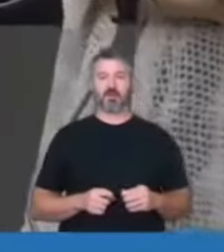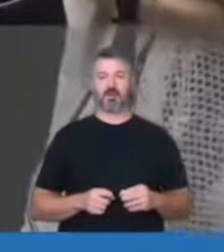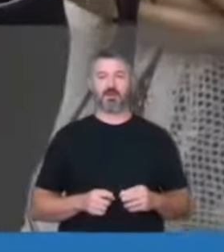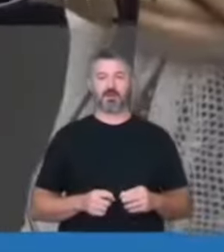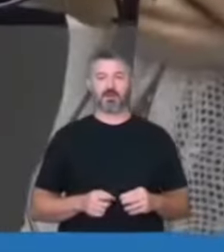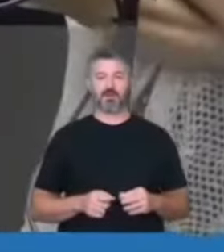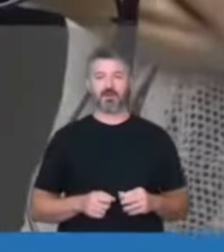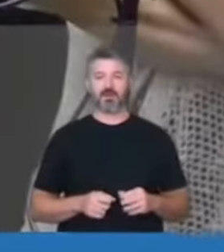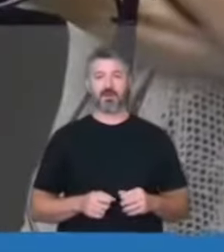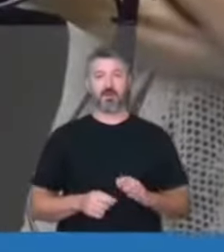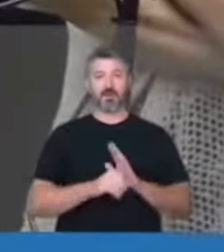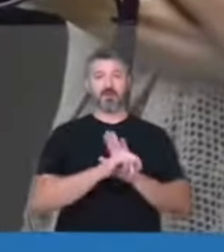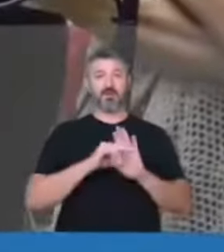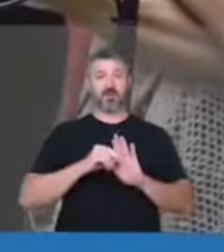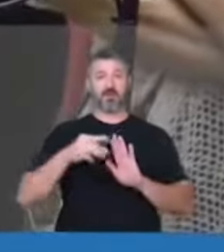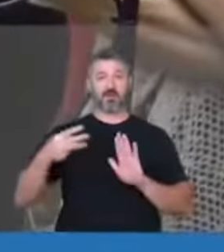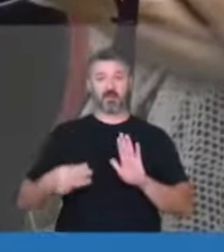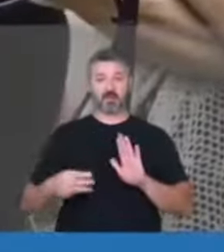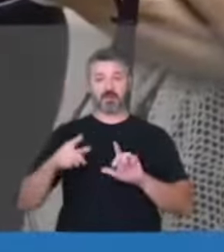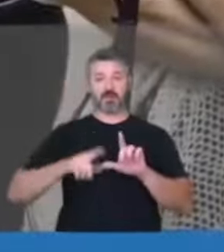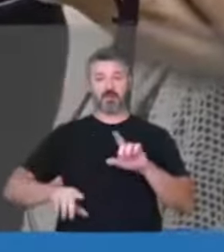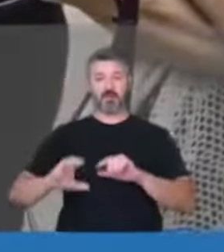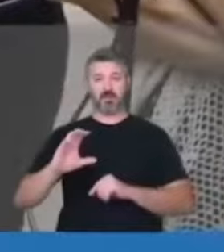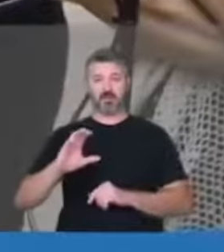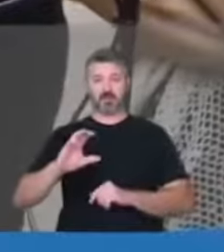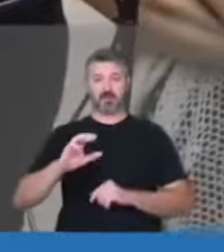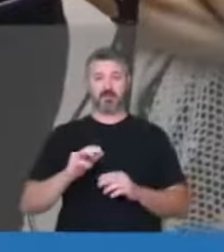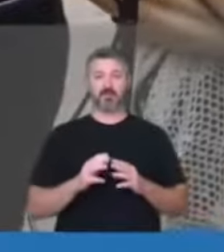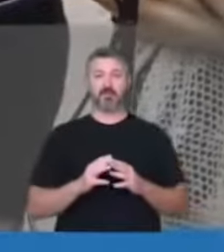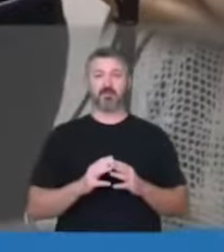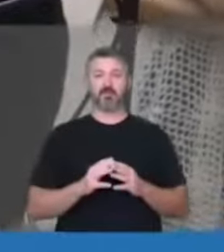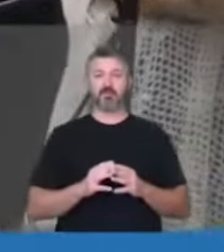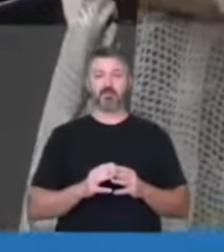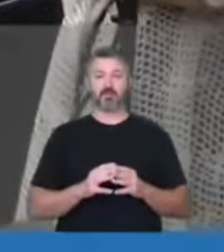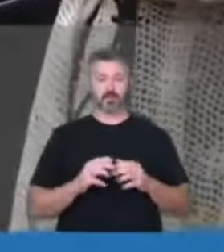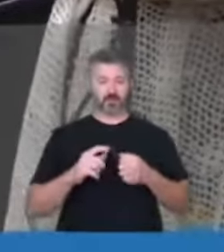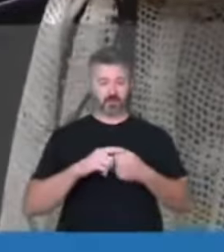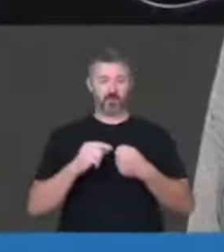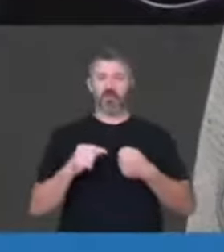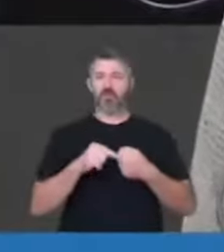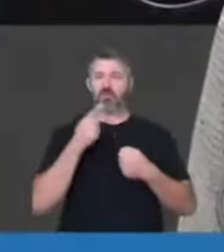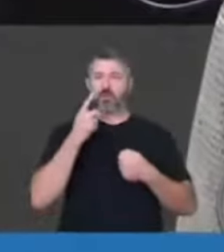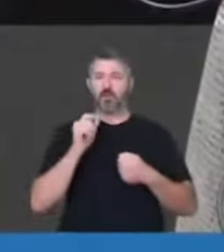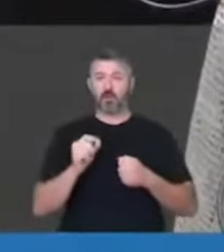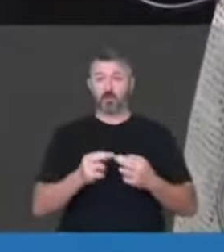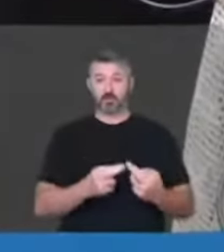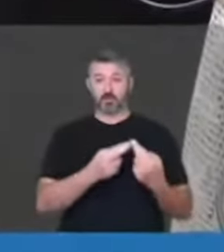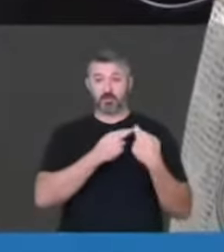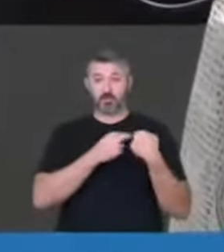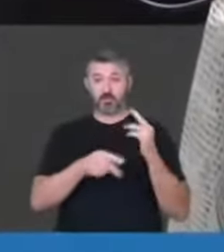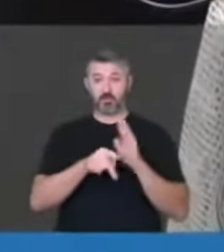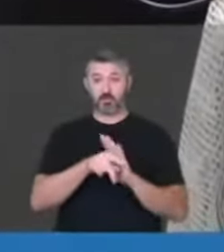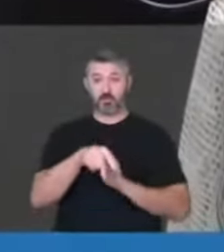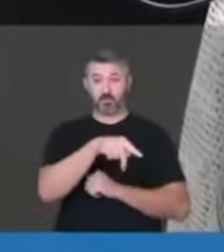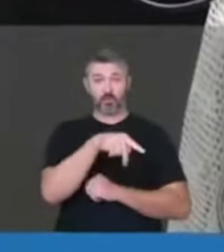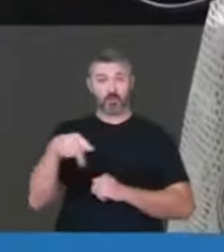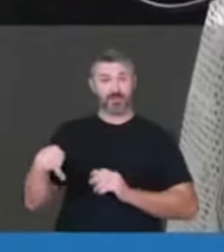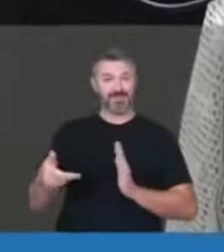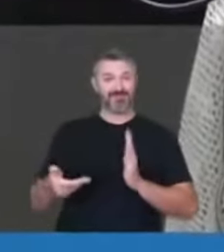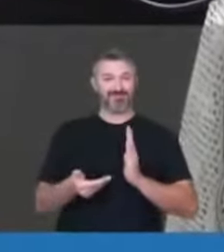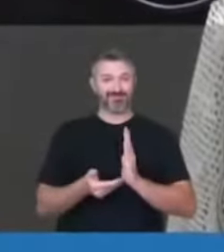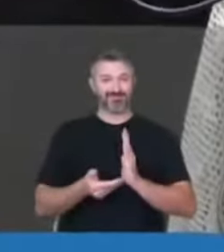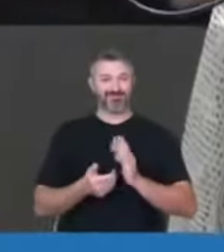17, inciso 3º, a linha C. Aqui nesse artigo, presidente, são as atribuições do presidente da Câmara